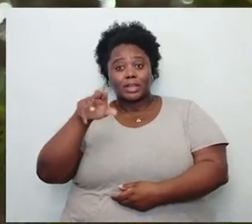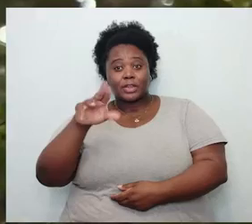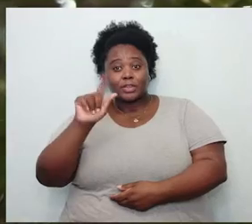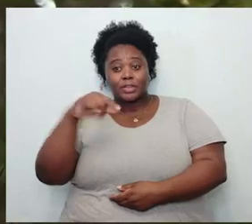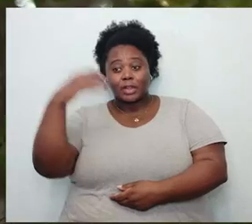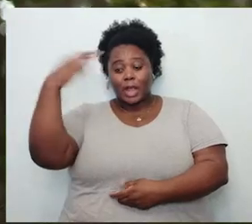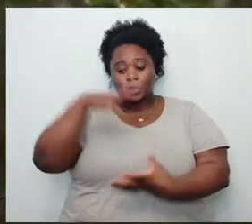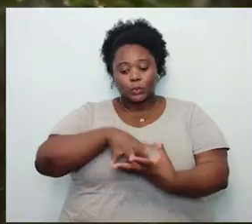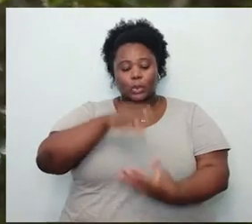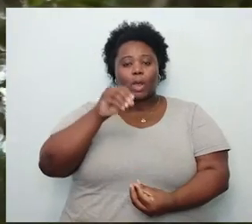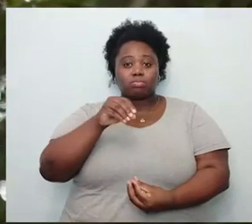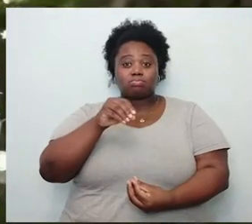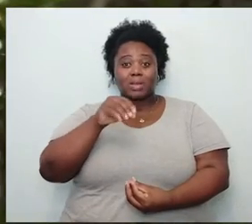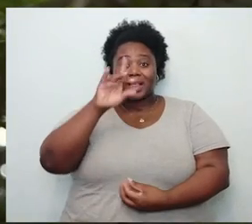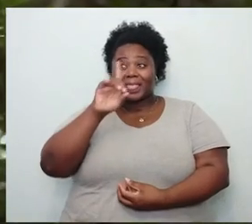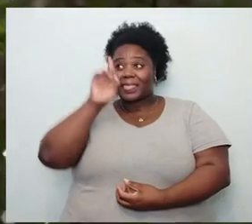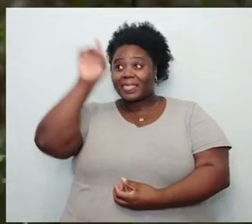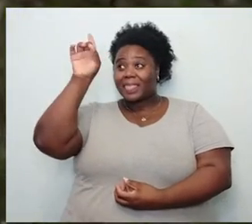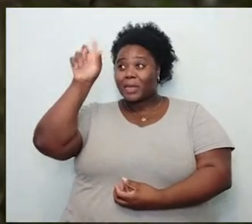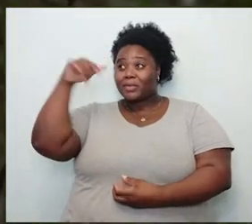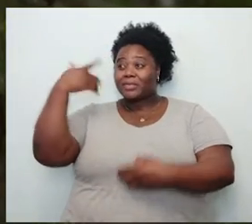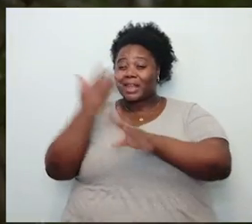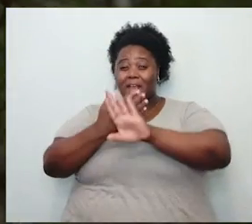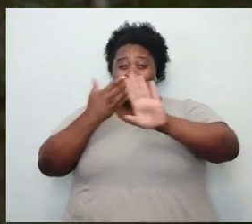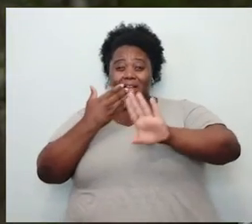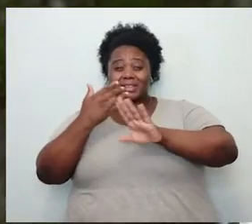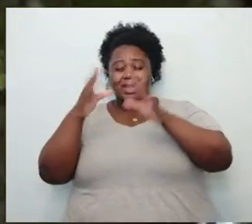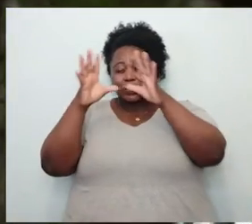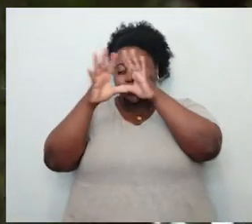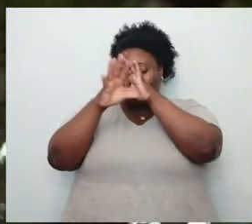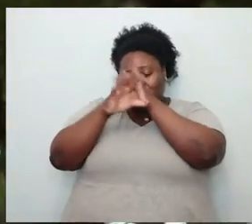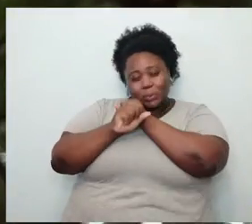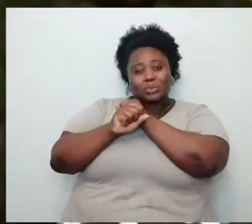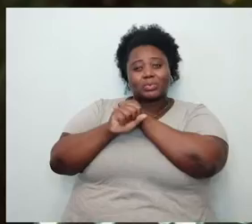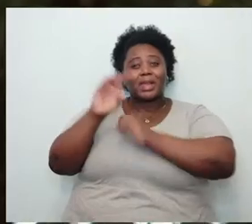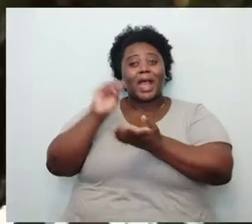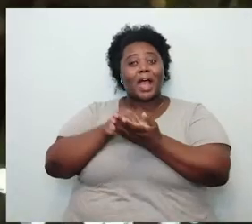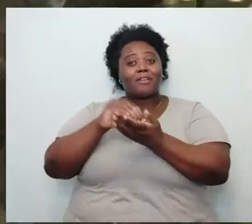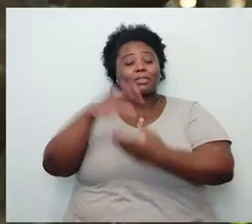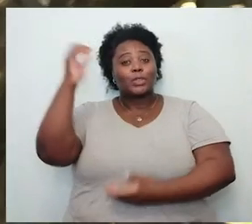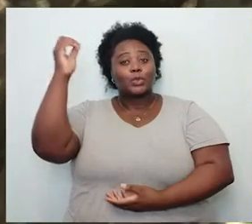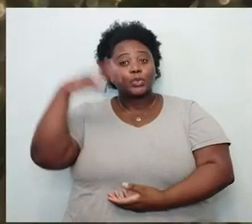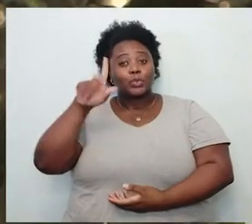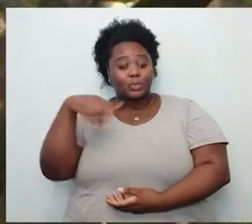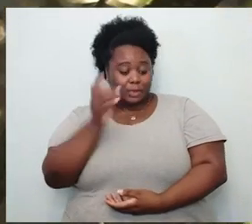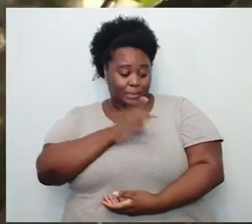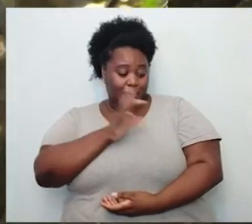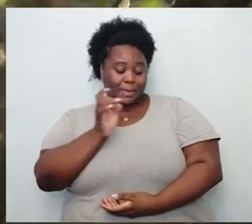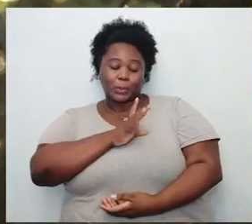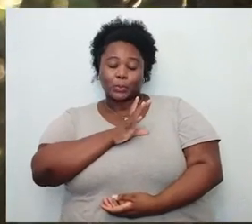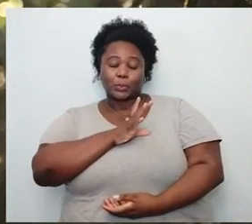luz espiritual. Deus é estar longe das trevas. A falta de luz é medo,